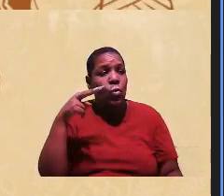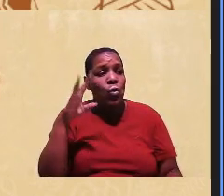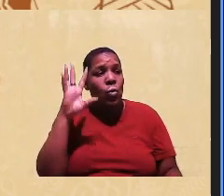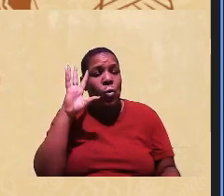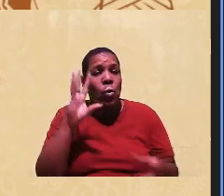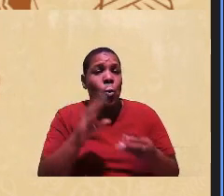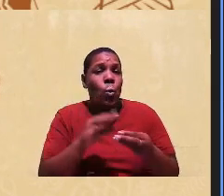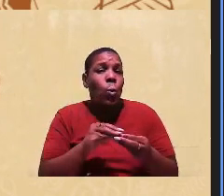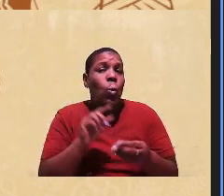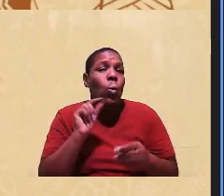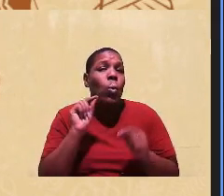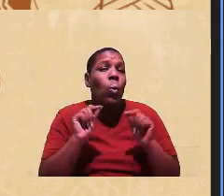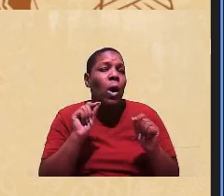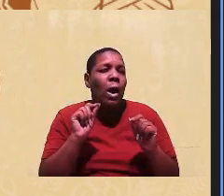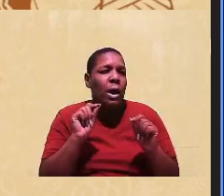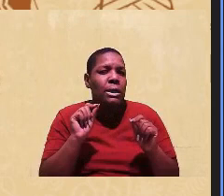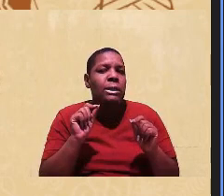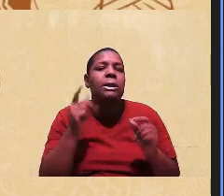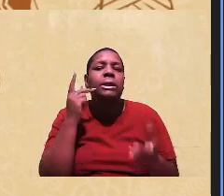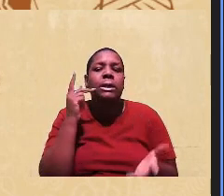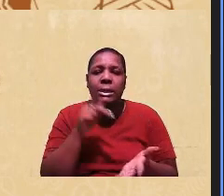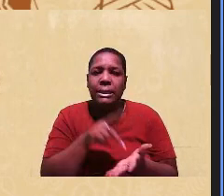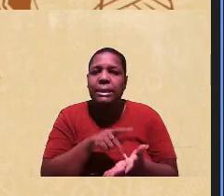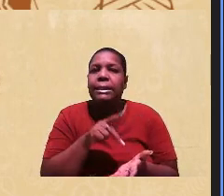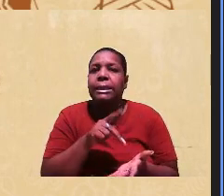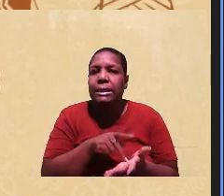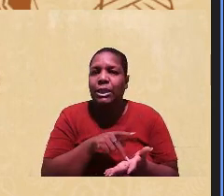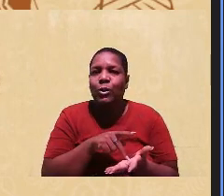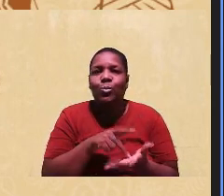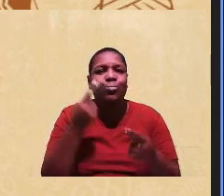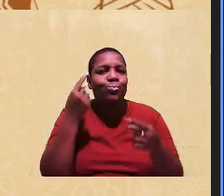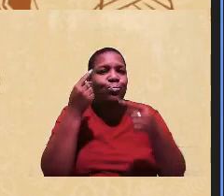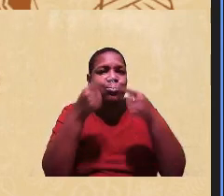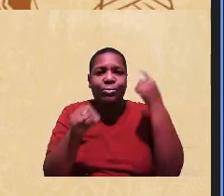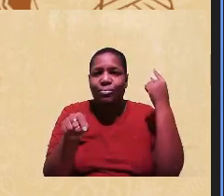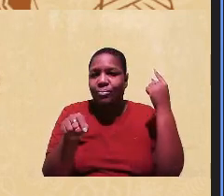foi que, de fato, incongruência